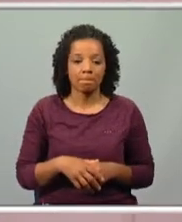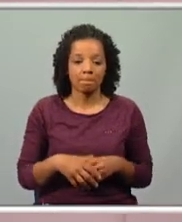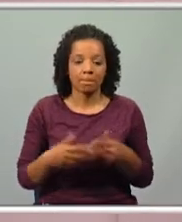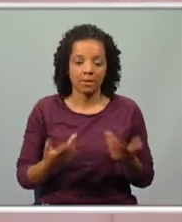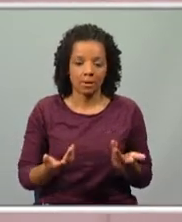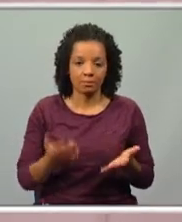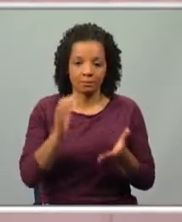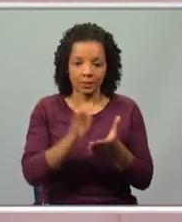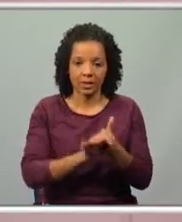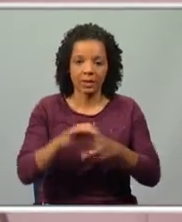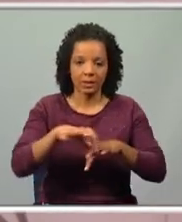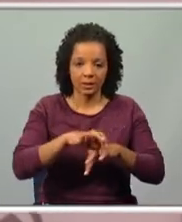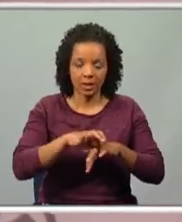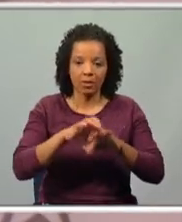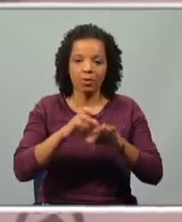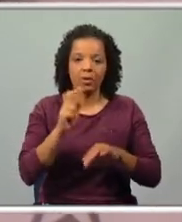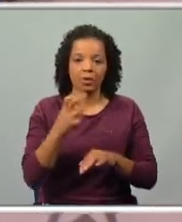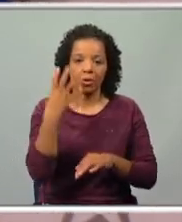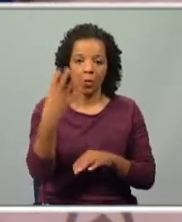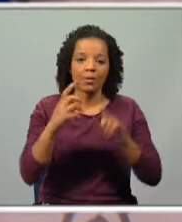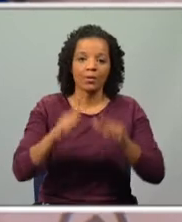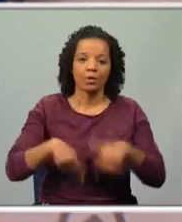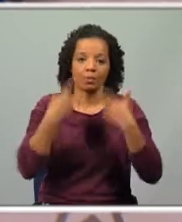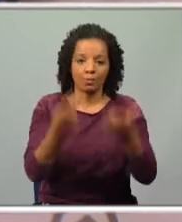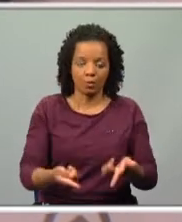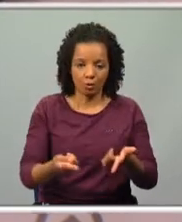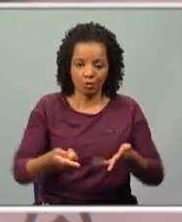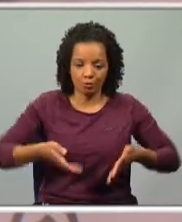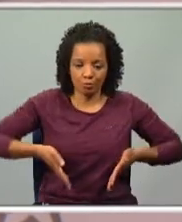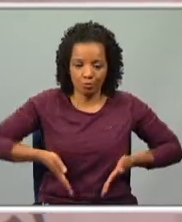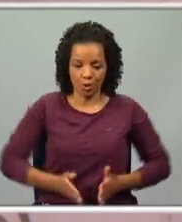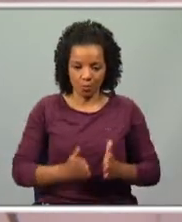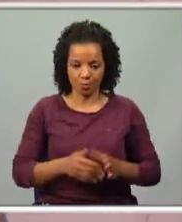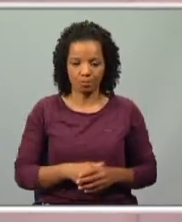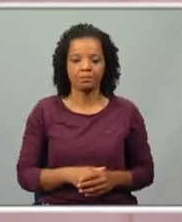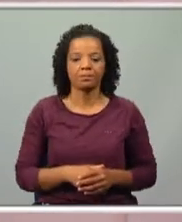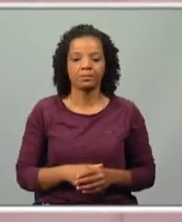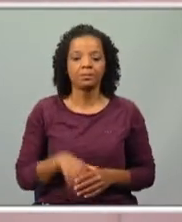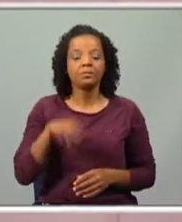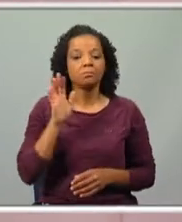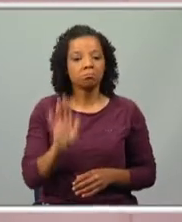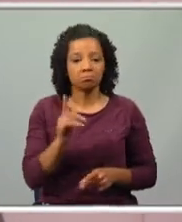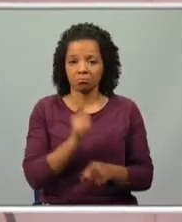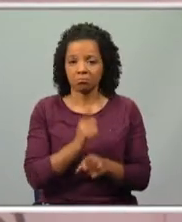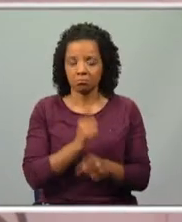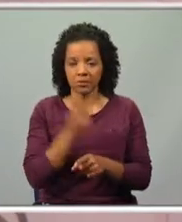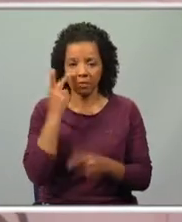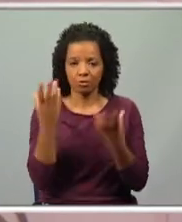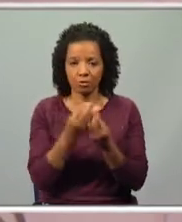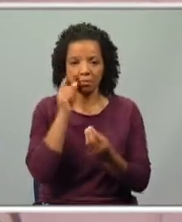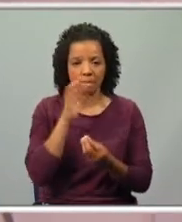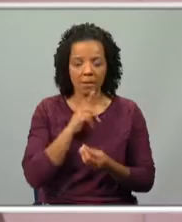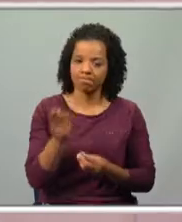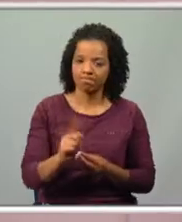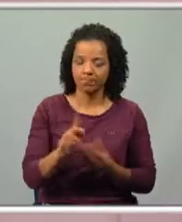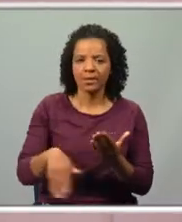tenham casado apenas 4 anos após o nascimento de Eça de Queiroz. Mas nem por isso ele foi viver com os pais e